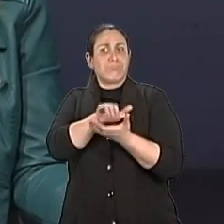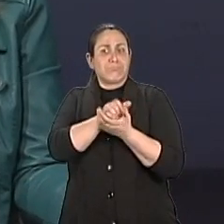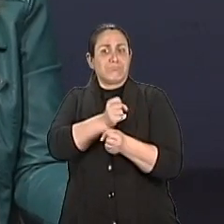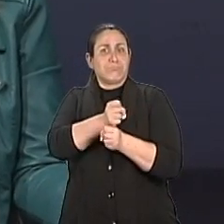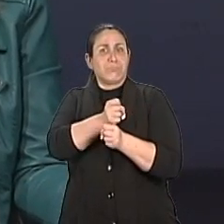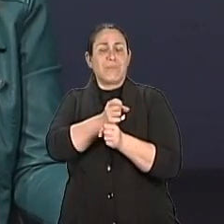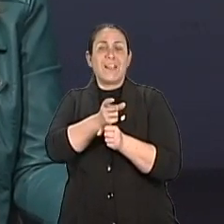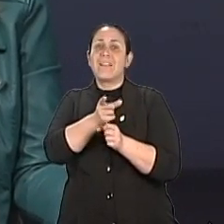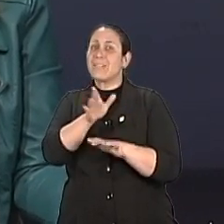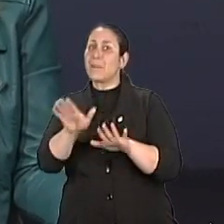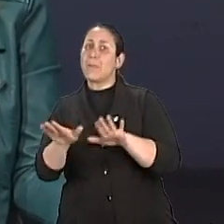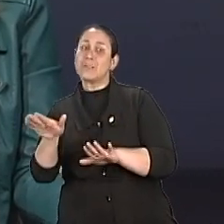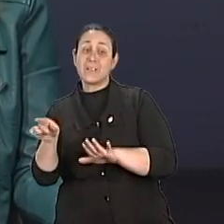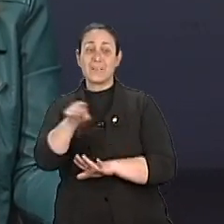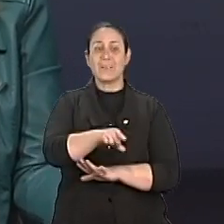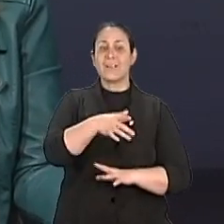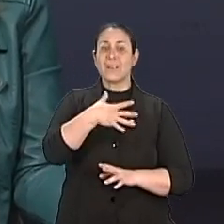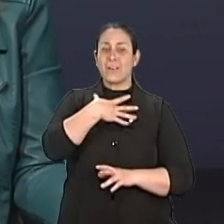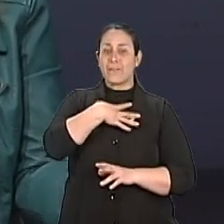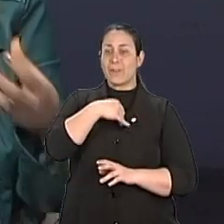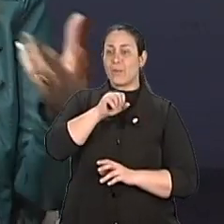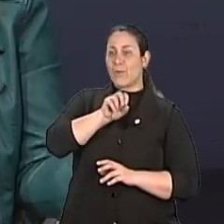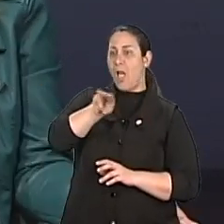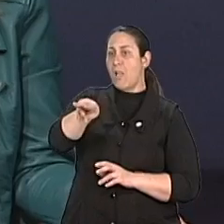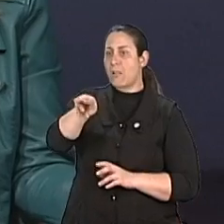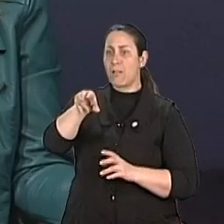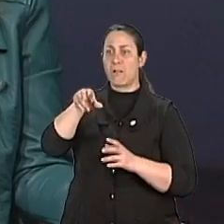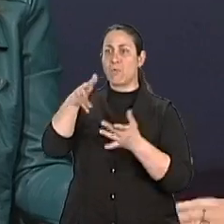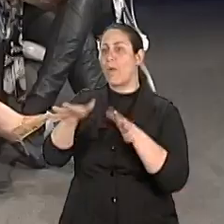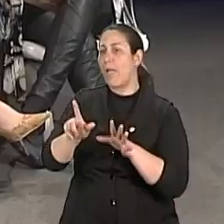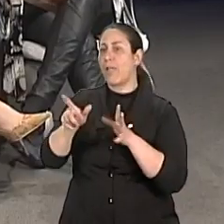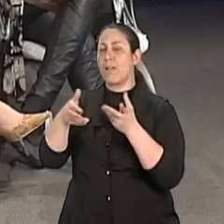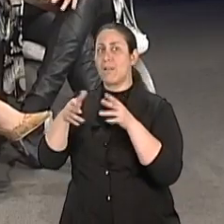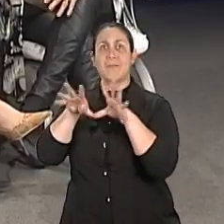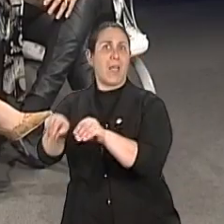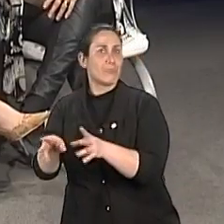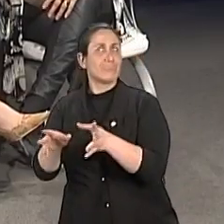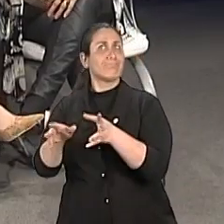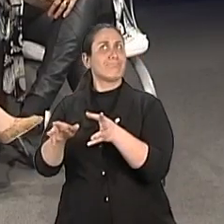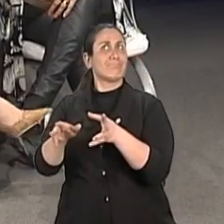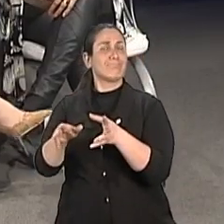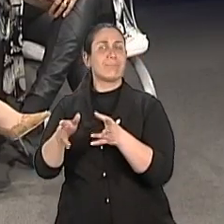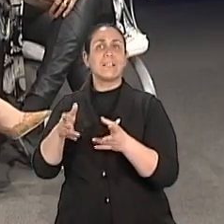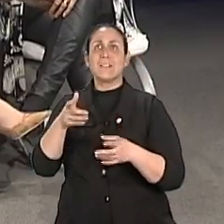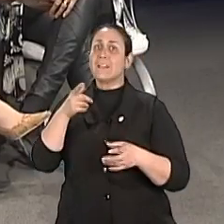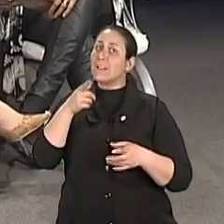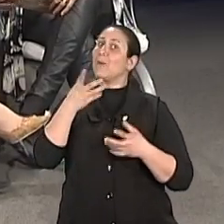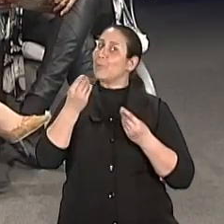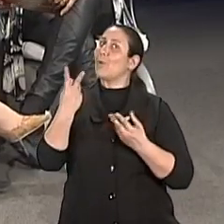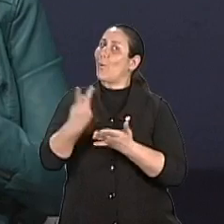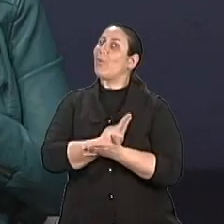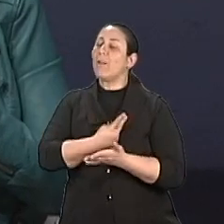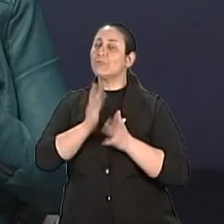financeiras também para se aposentar, para se separarem. E esse aspecto tem que ser visto. E aí, que que acontece? Muitas